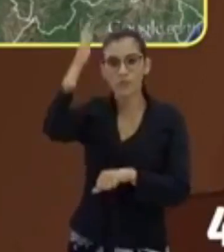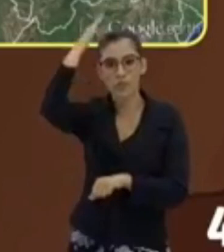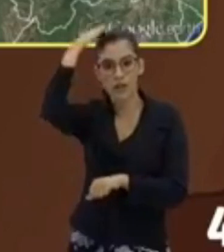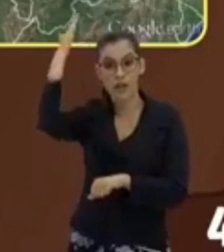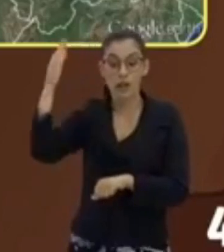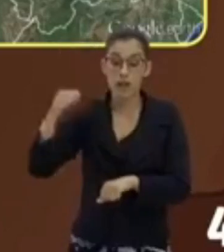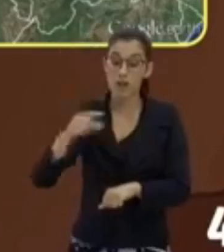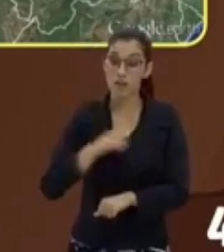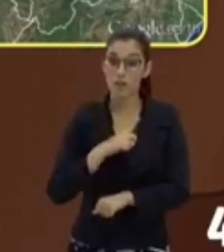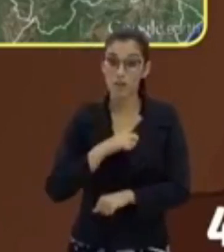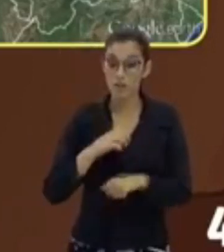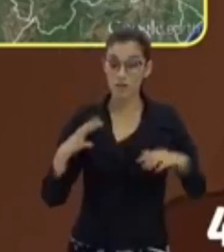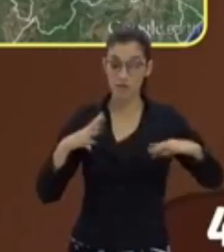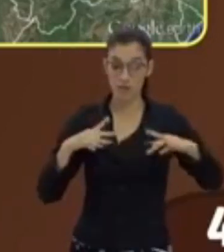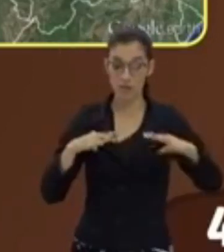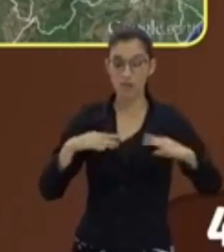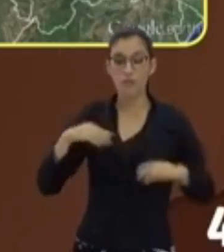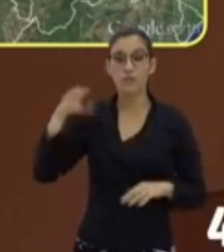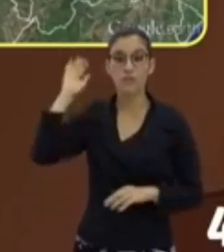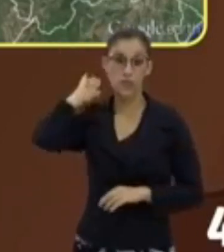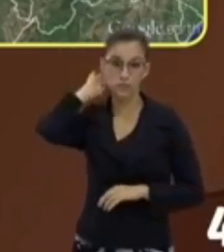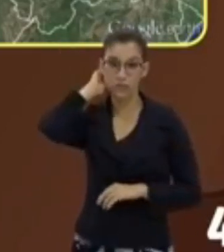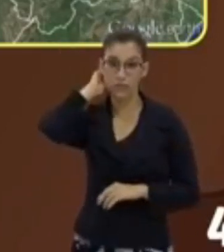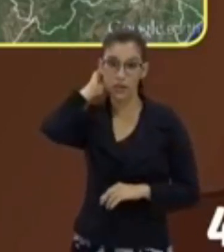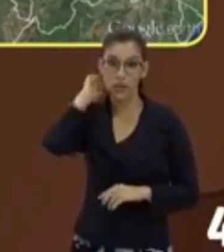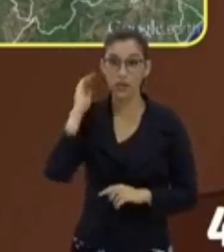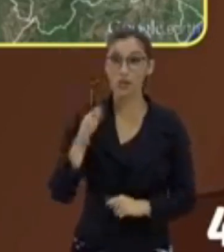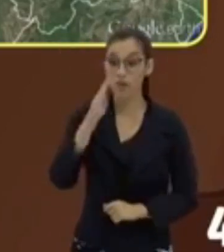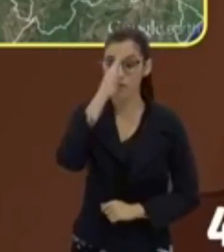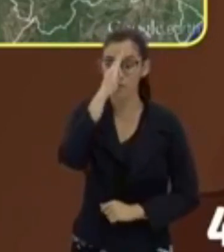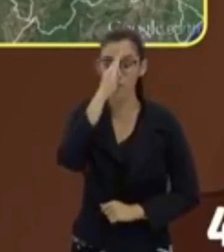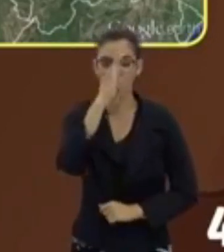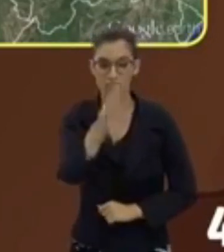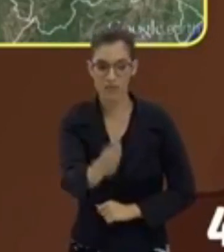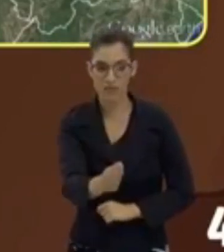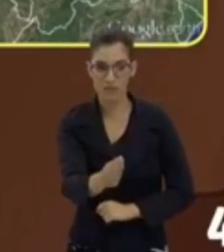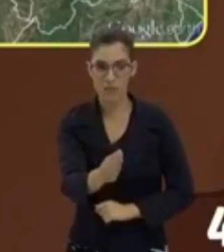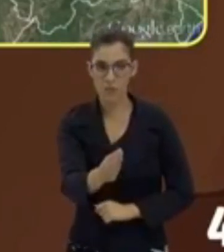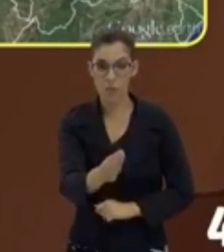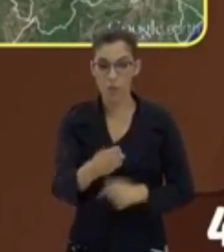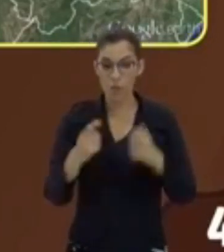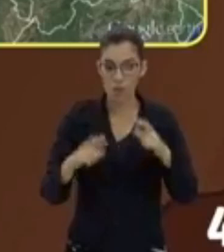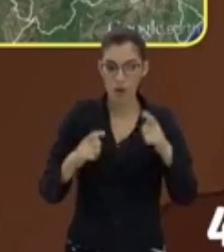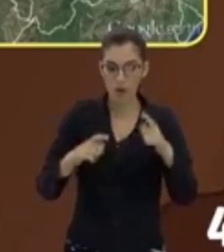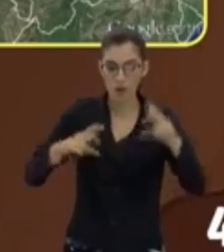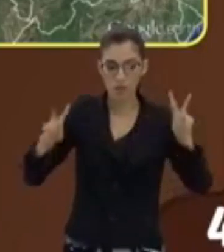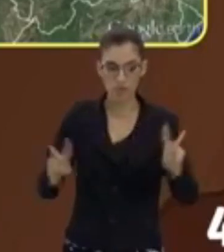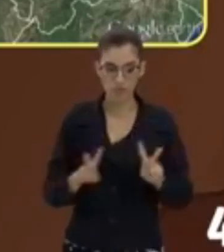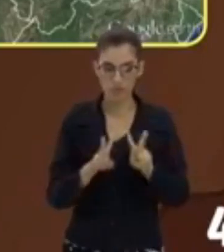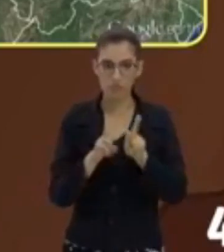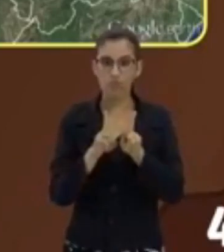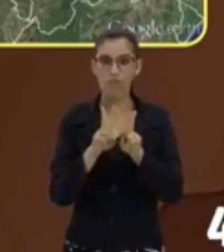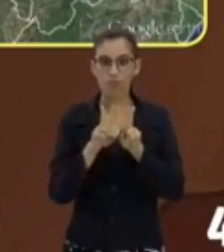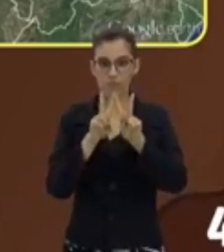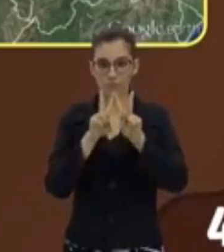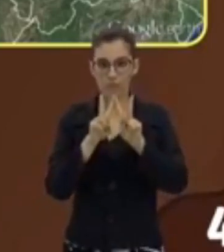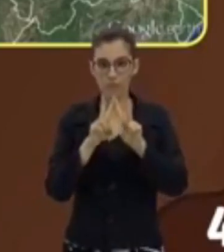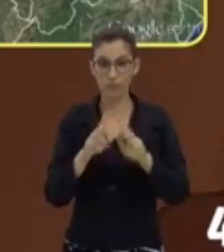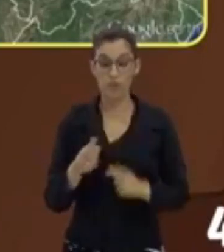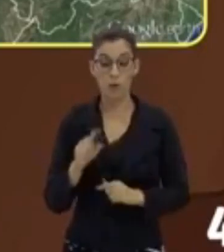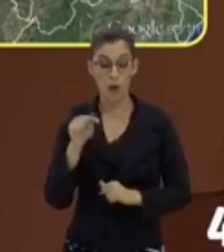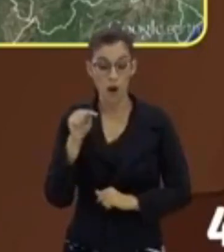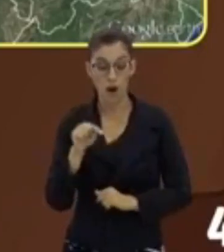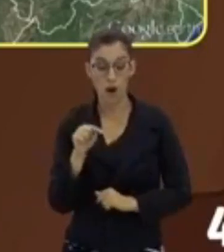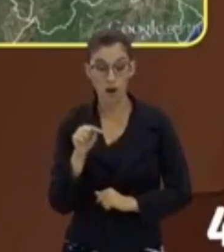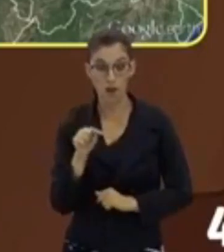E dentro da cidade de Belém eu estava no principal cartão postal, que é o mercado do vero peso. Então aqui eu tenho uma